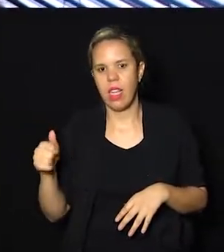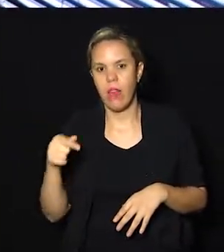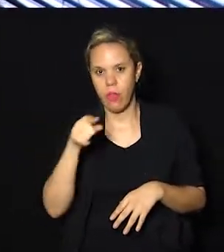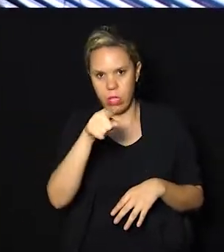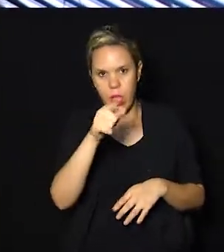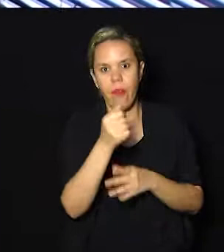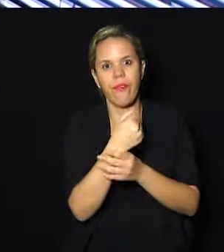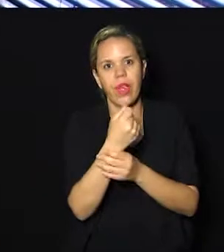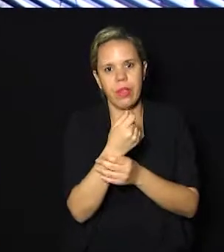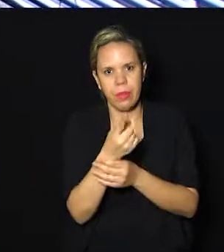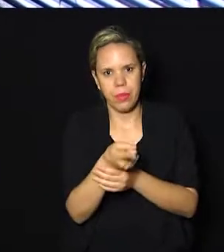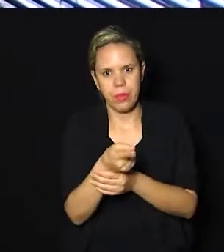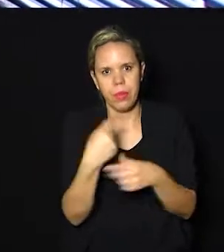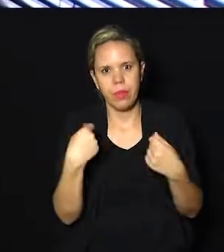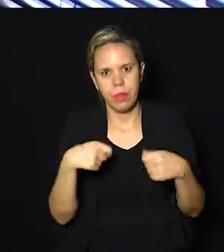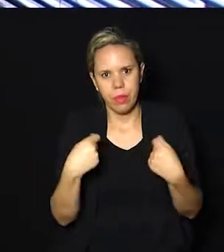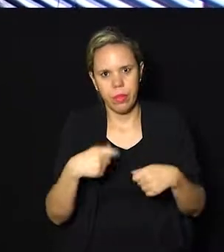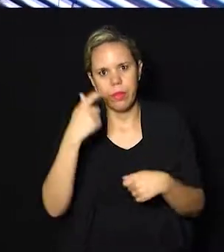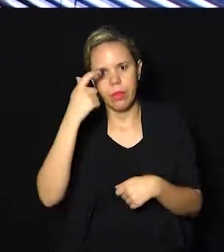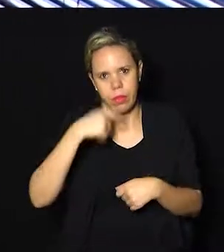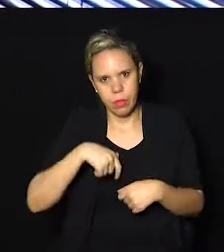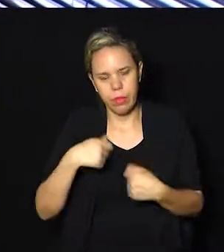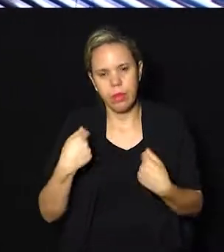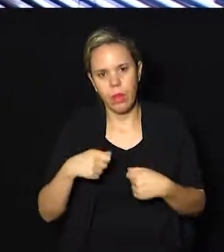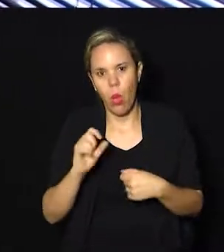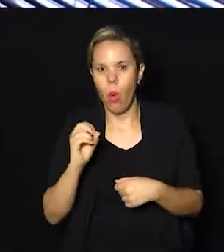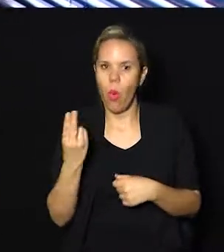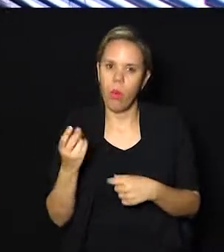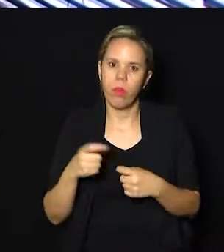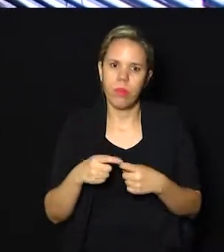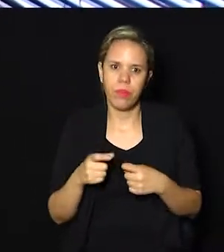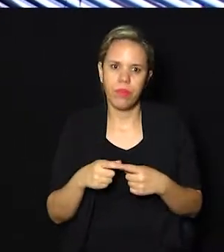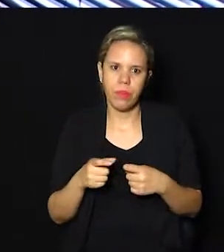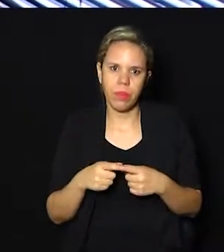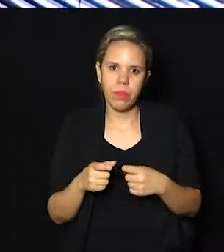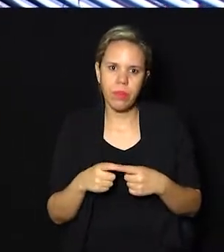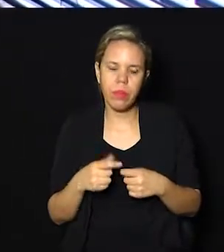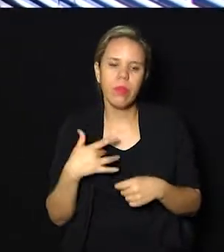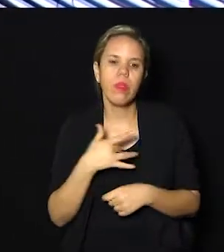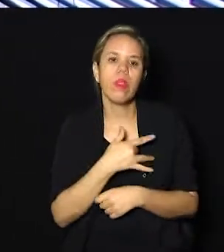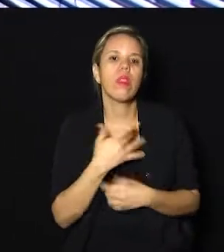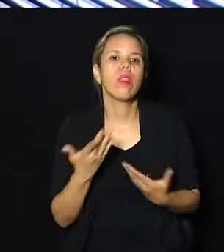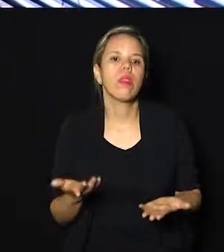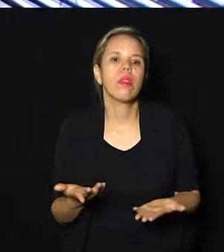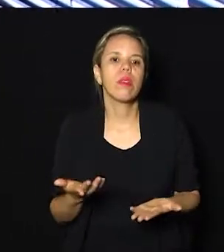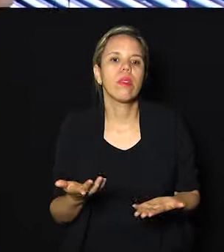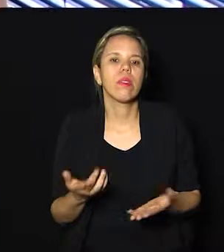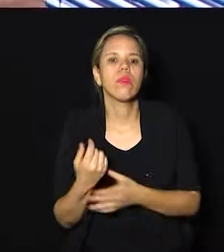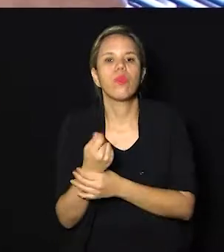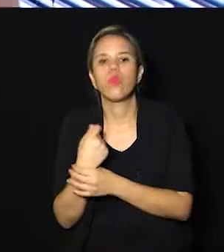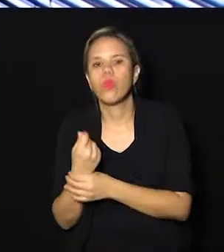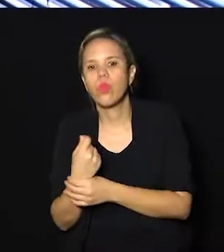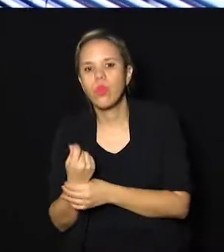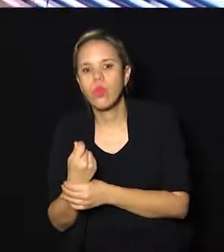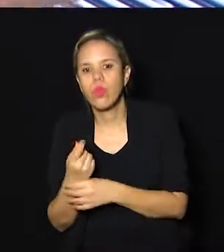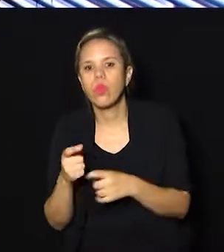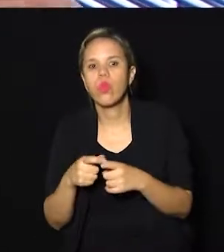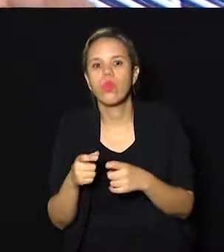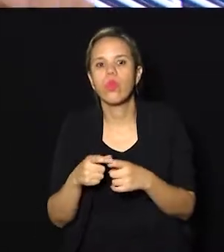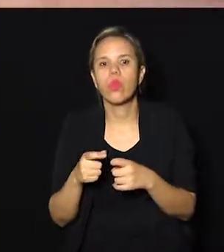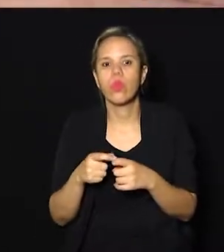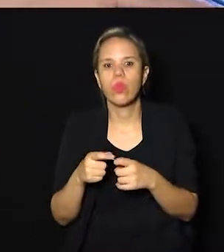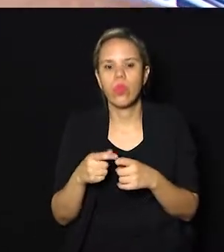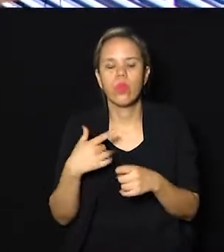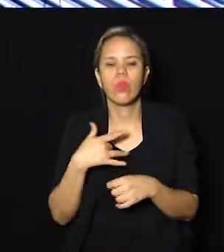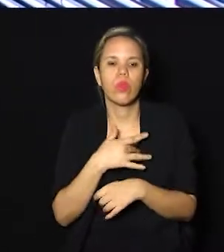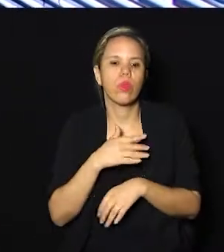fisioterapeuta? Eu sou fisioterapeuta. Então, precisa ser fisioterapeuta ou médico, ou alguém da saúde, algum profissional da ser fisioterapeuta ou médico, ou